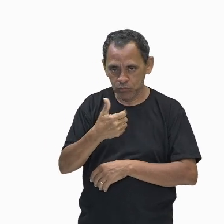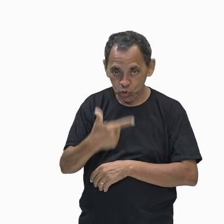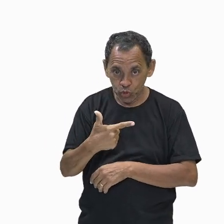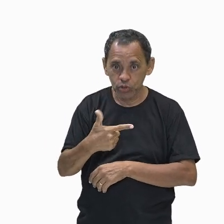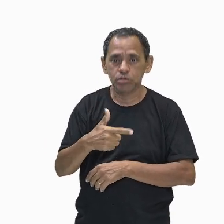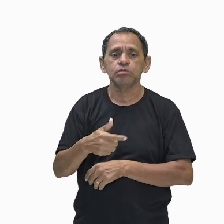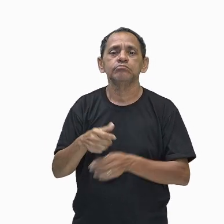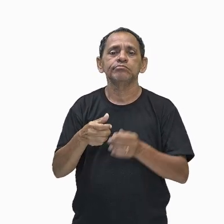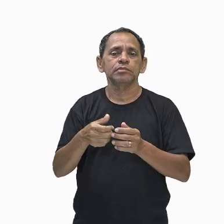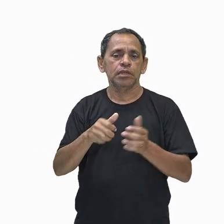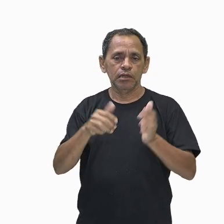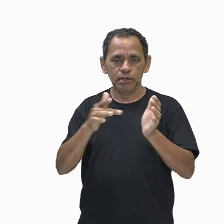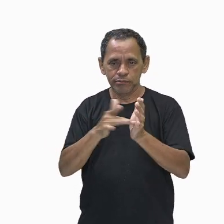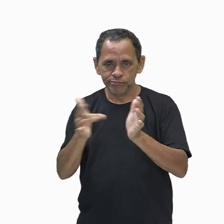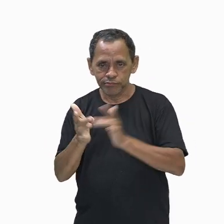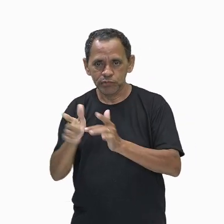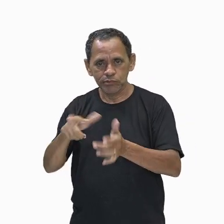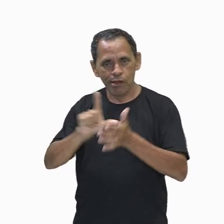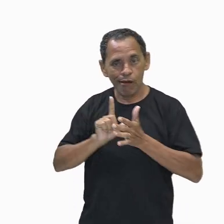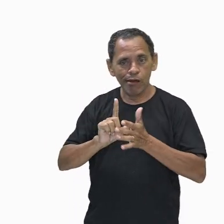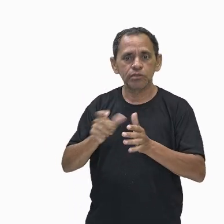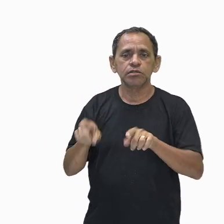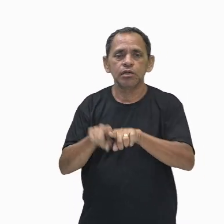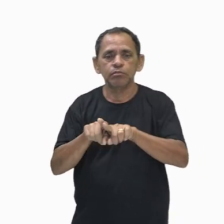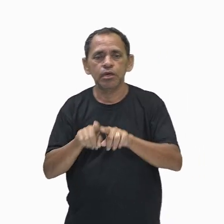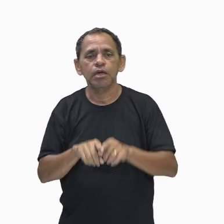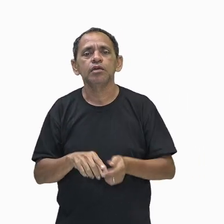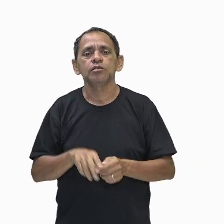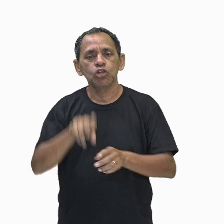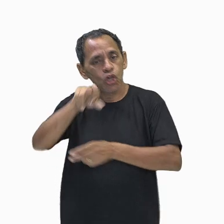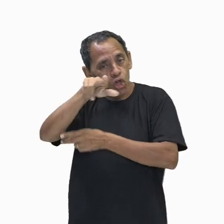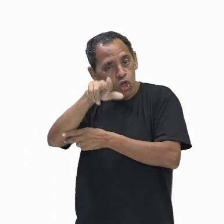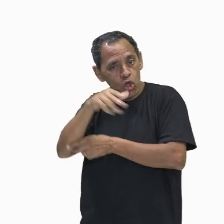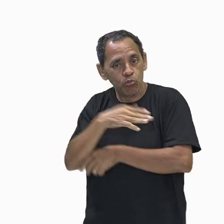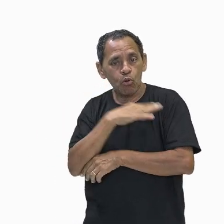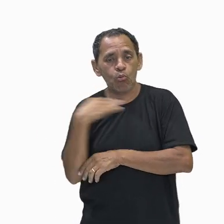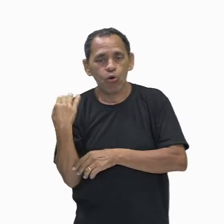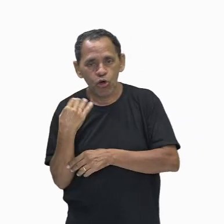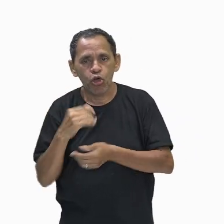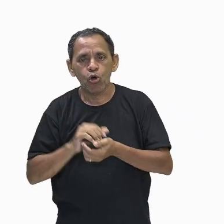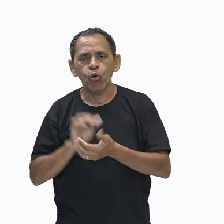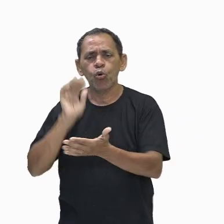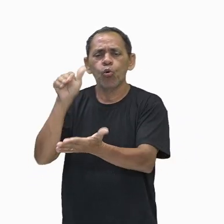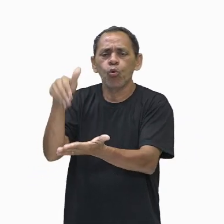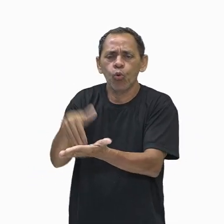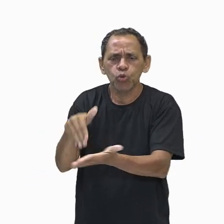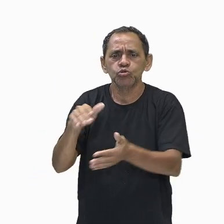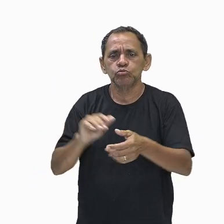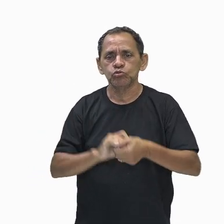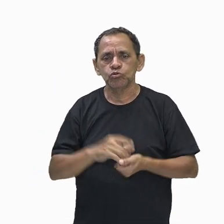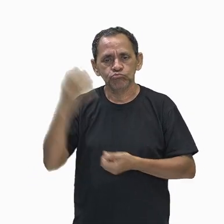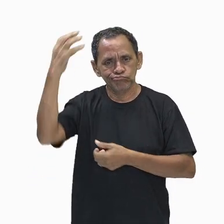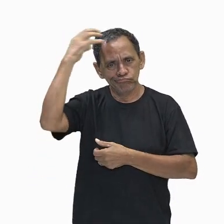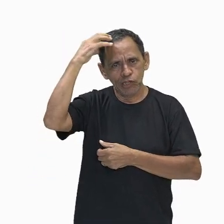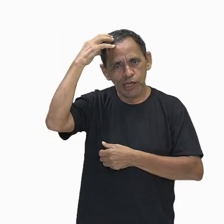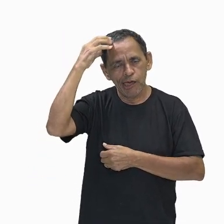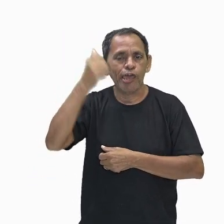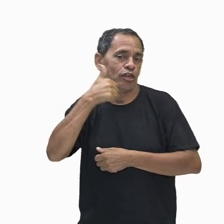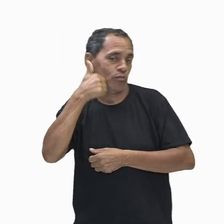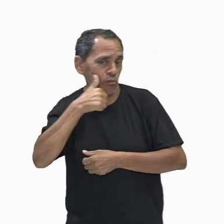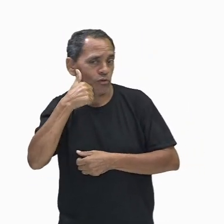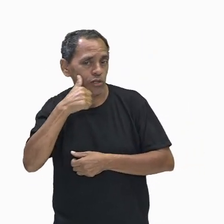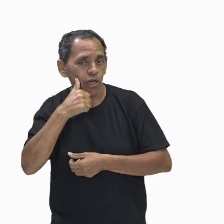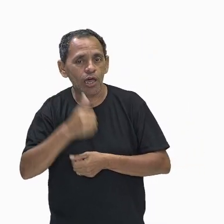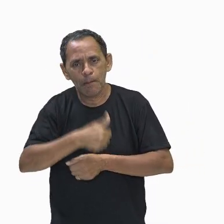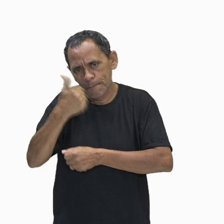e irmão Amenemate IV morreu. O último rei da 12ª Dinastia, na verdade, era uma mulher. A